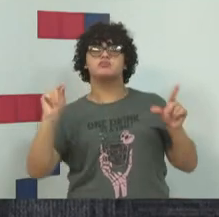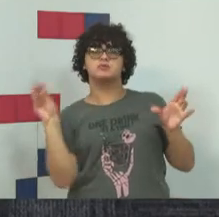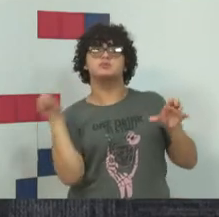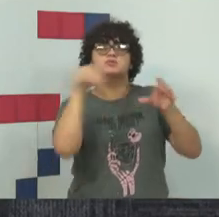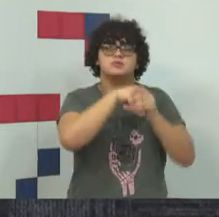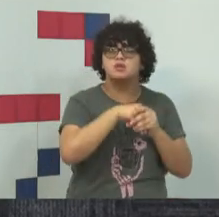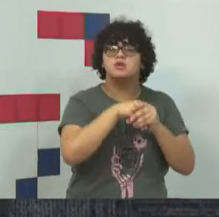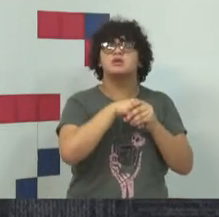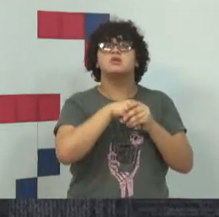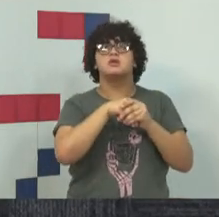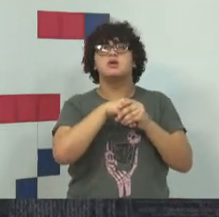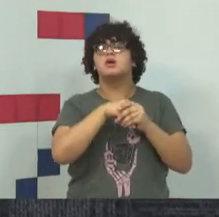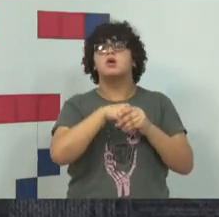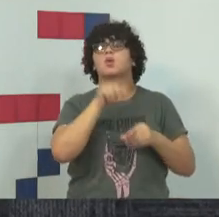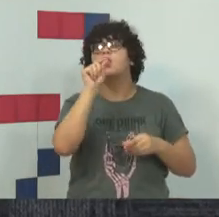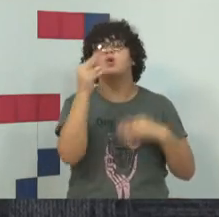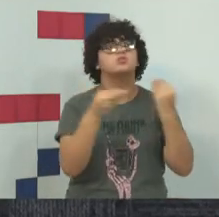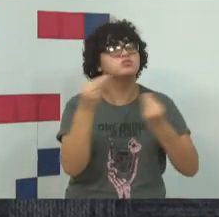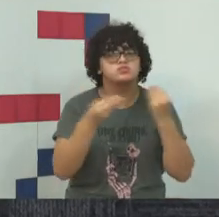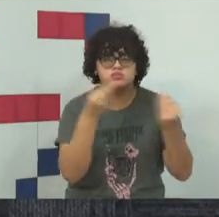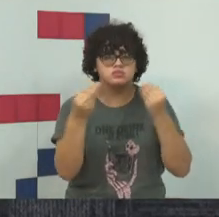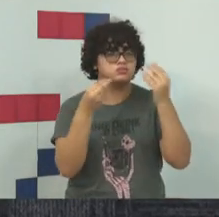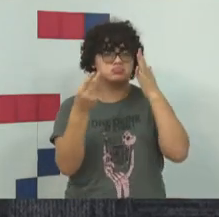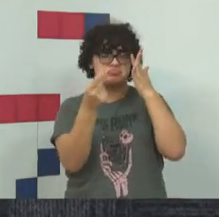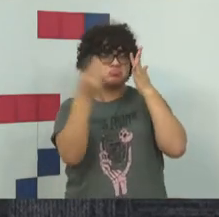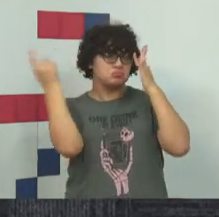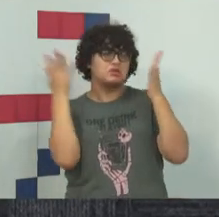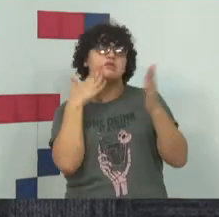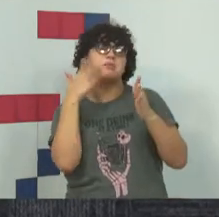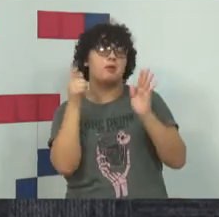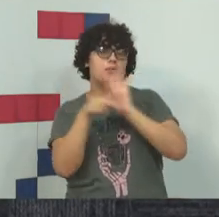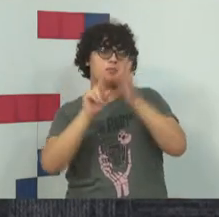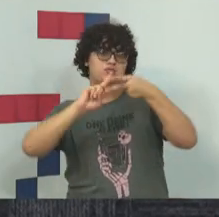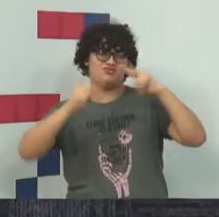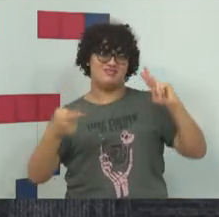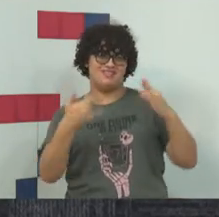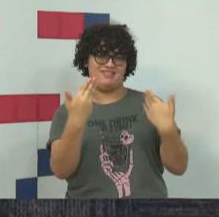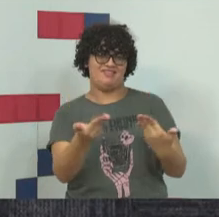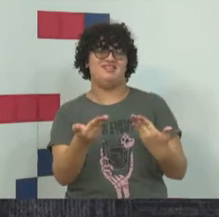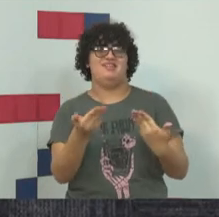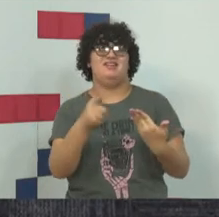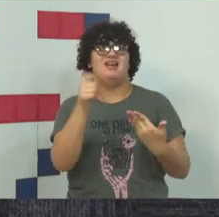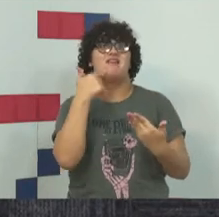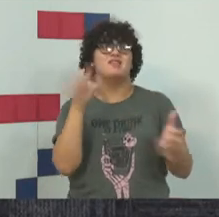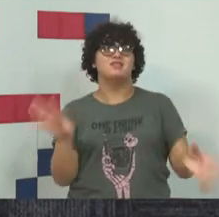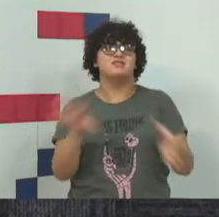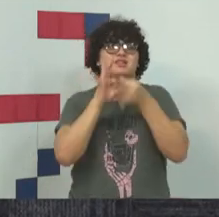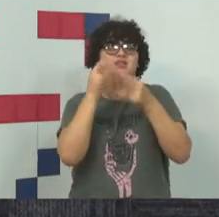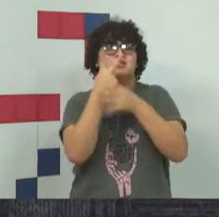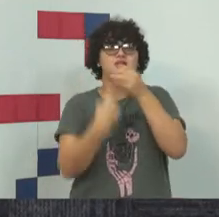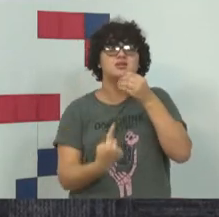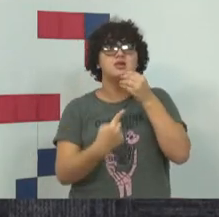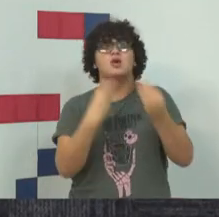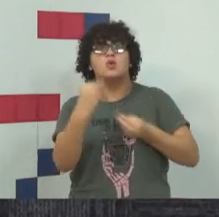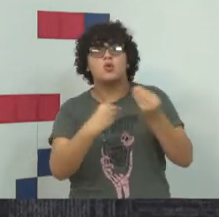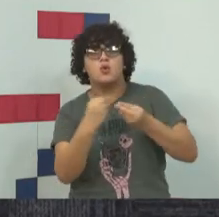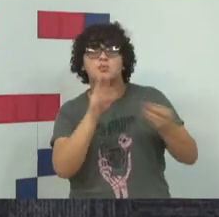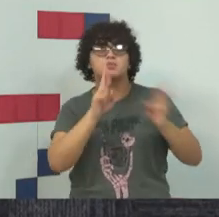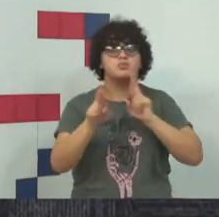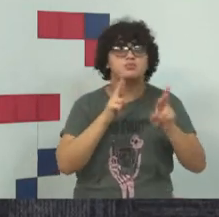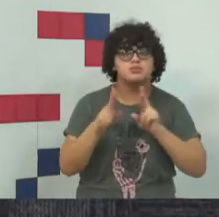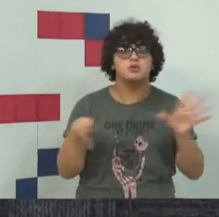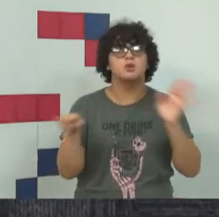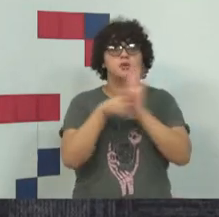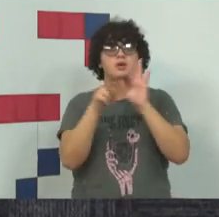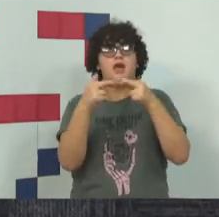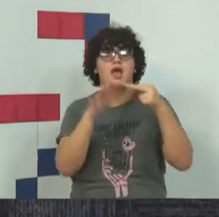lá como agravante genérica a difusão dessas condutas pela